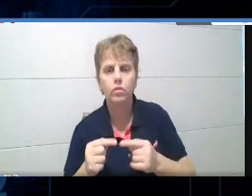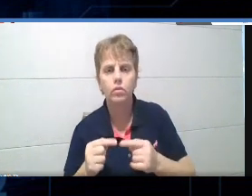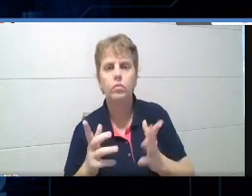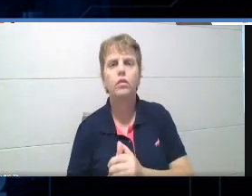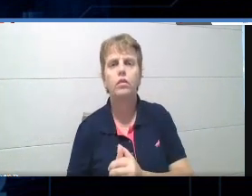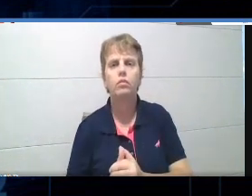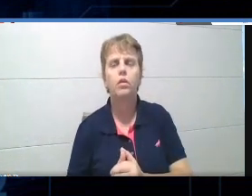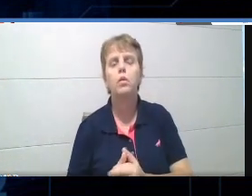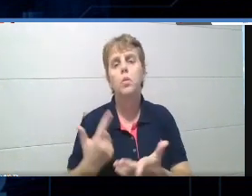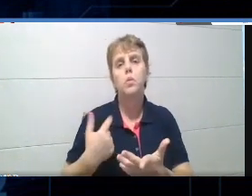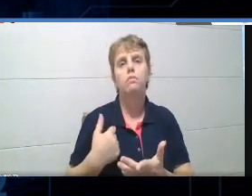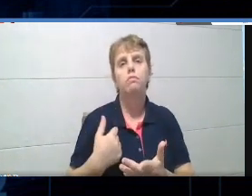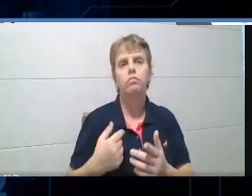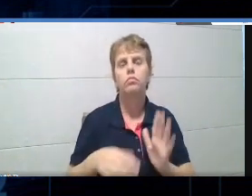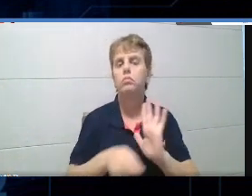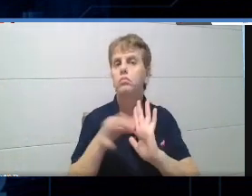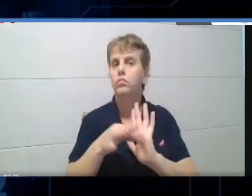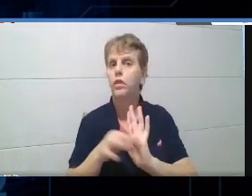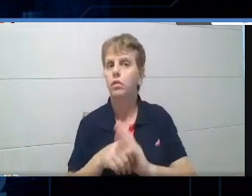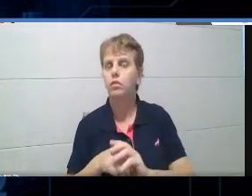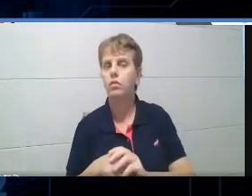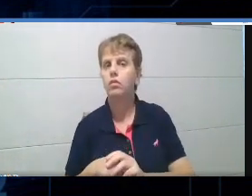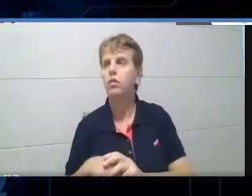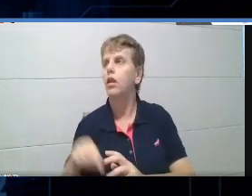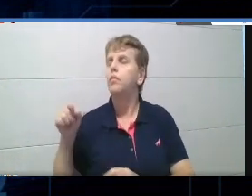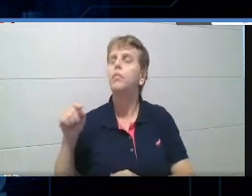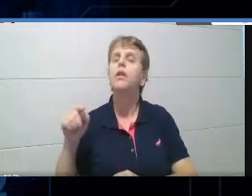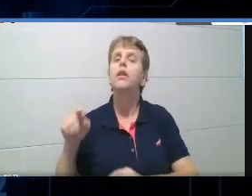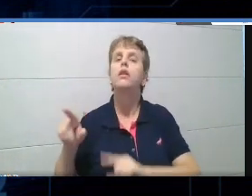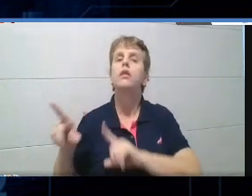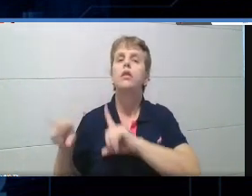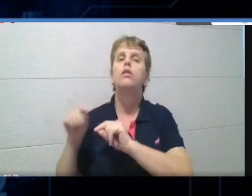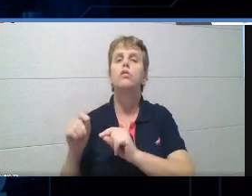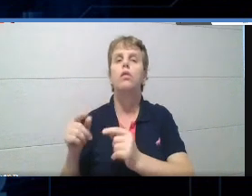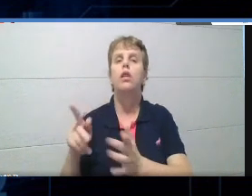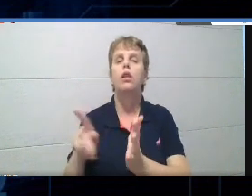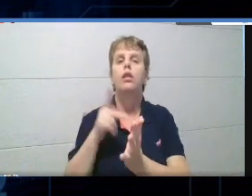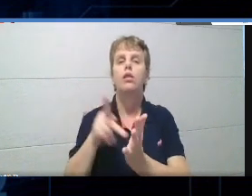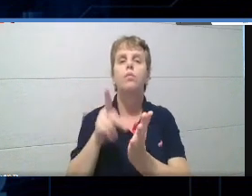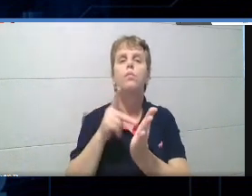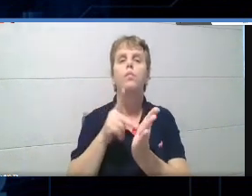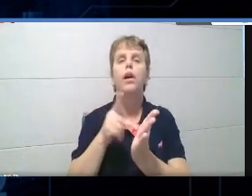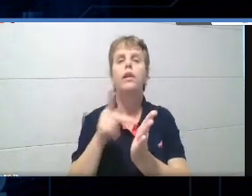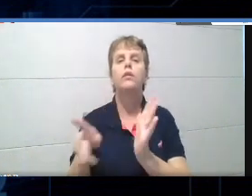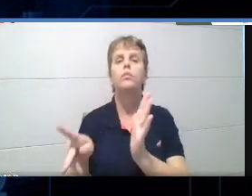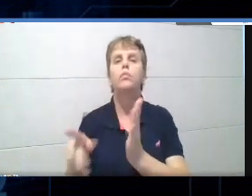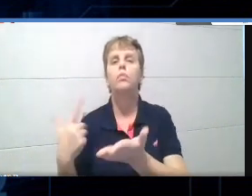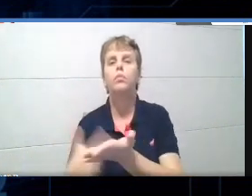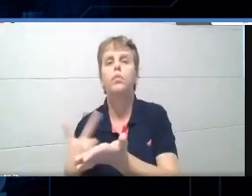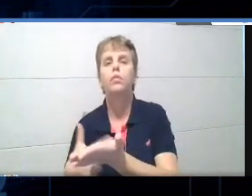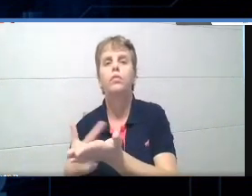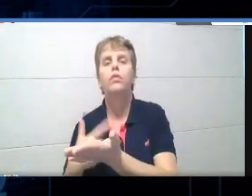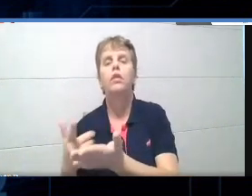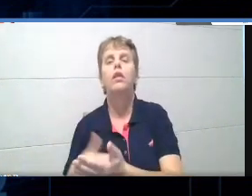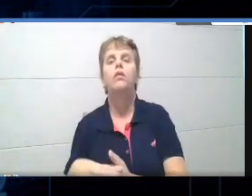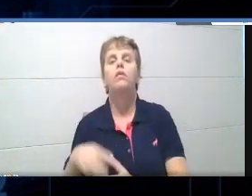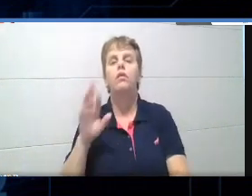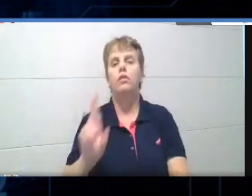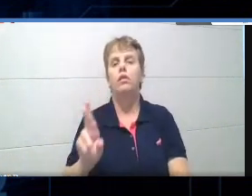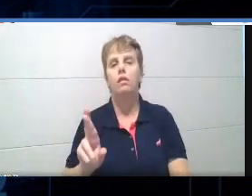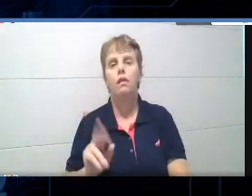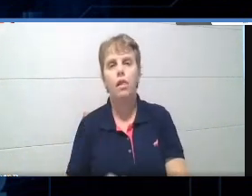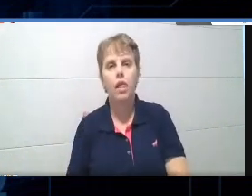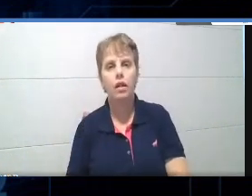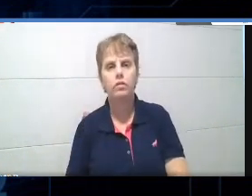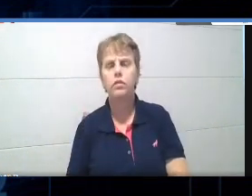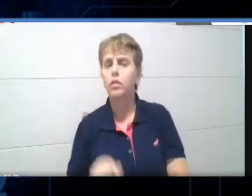livro, ele tem que pegar em cinco páginas do livro para dar resposta, existe uma interdisciplinaridade, né, você conversou com o professor da outra área, para ver se aqui